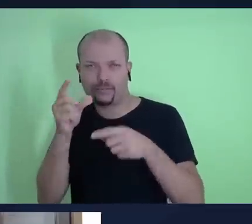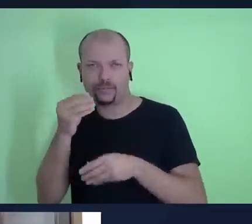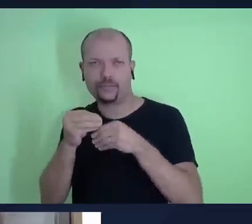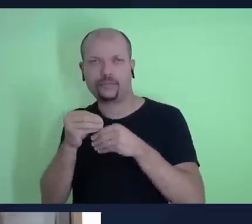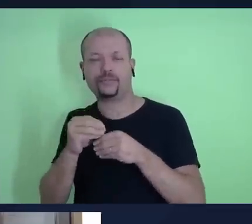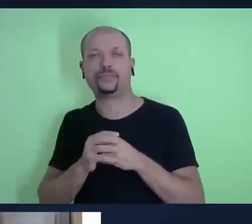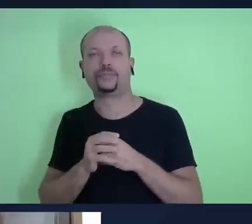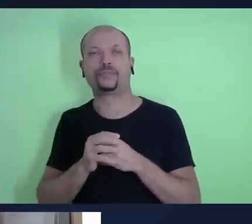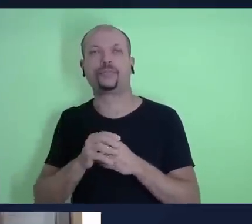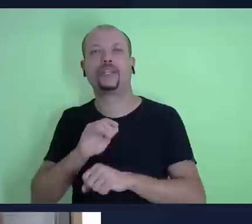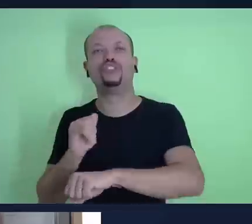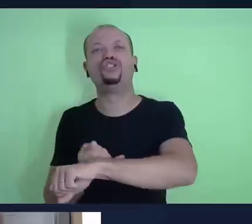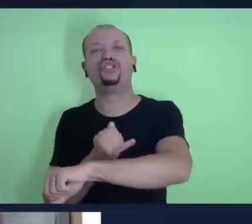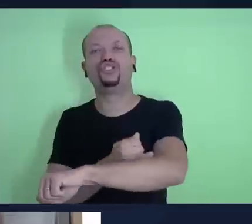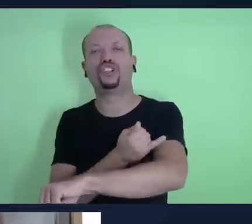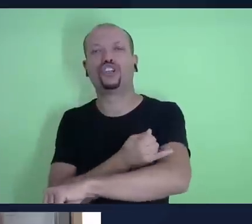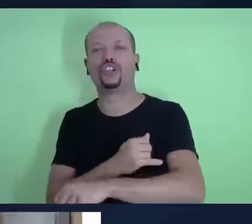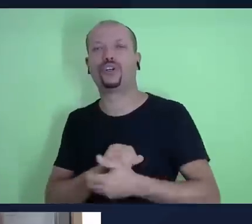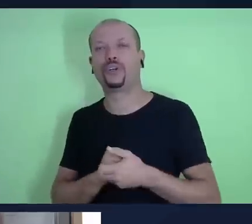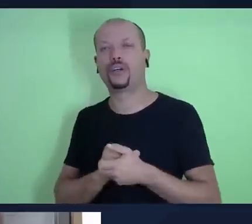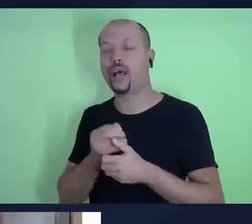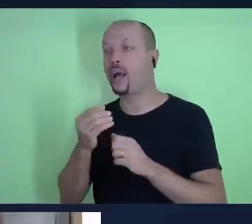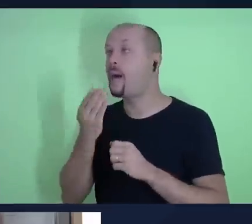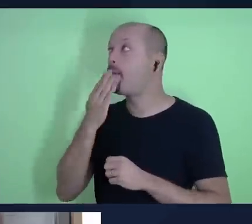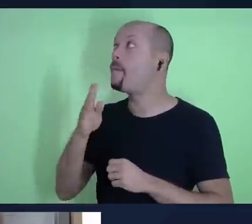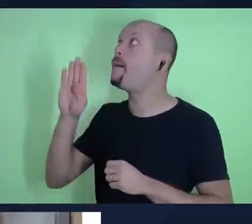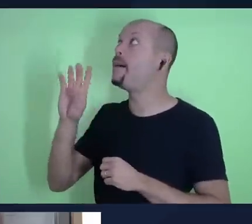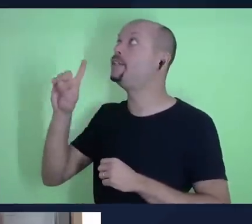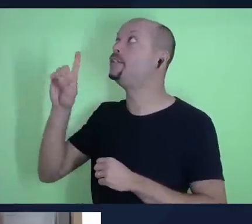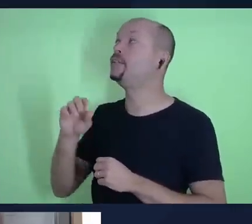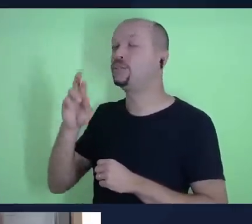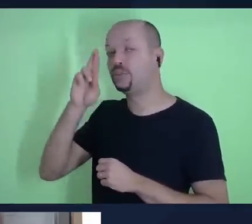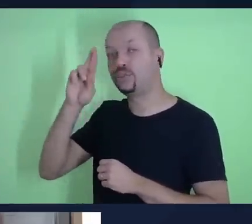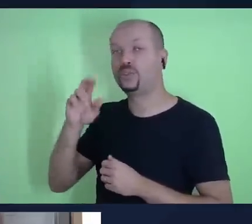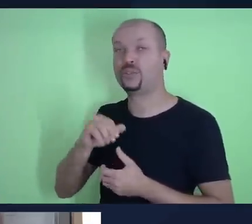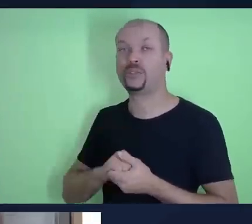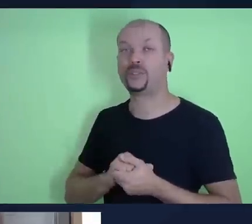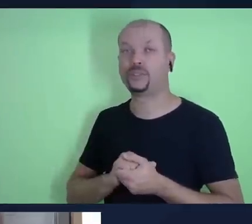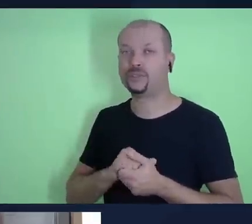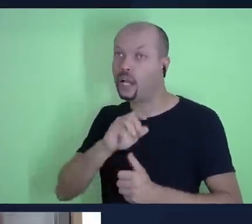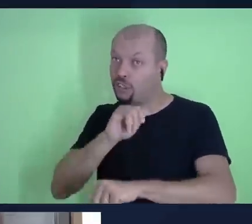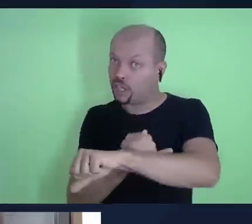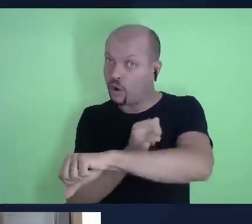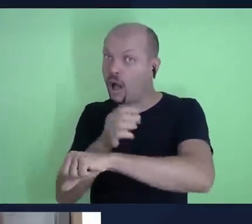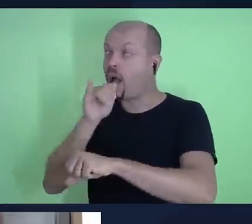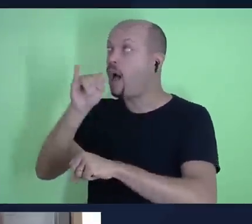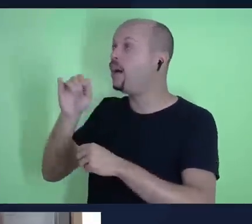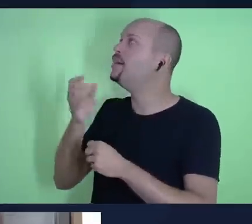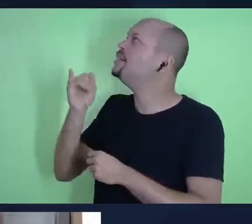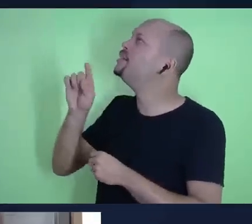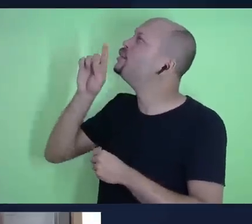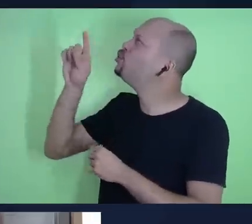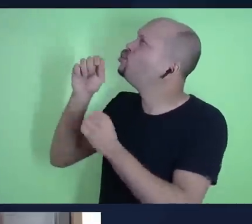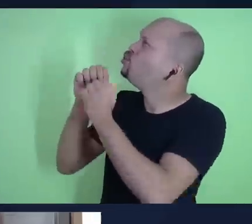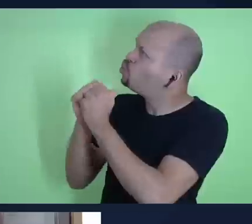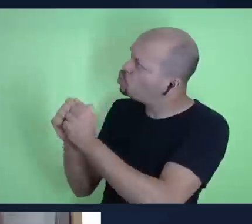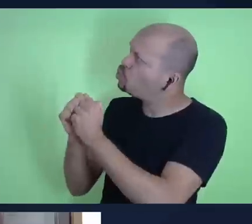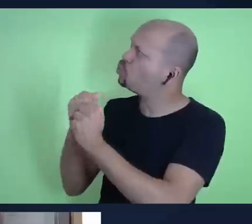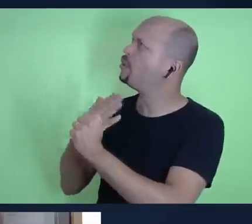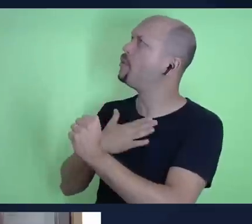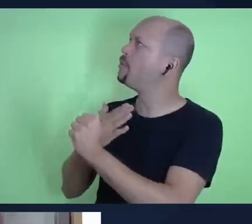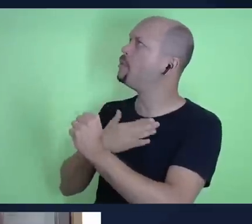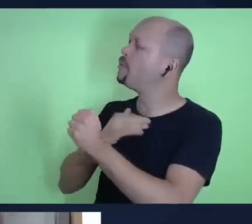quando Jacó faz a promessa para Deus, ele fala assim, ó, isso aqui é Jacó dizendo, se tu fores comigo e me